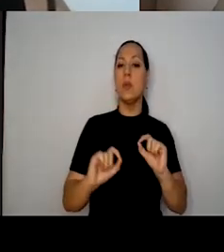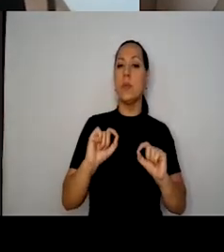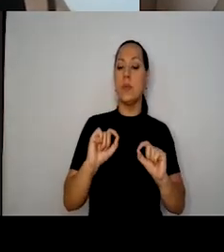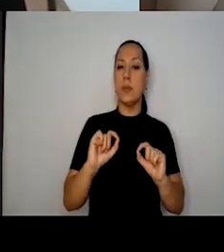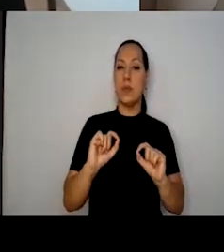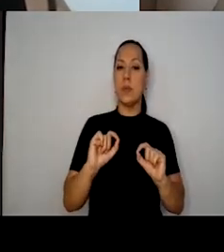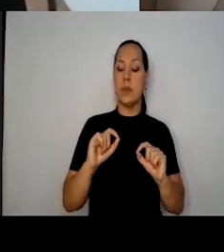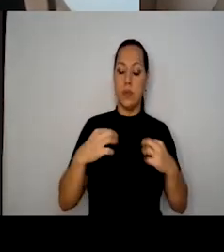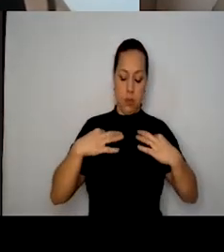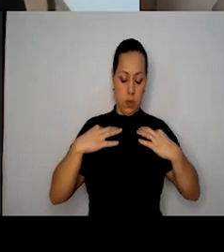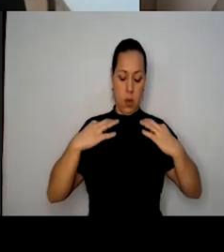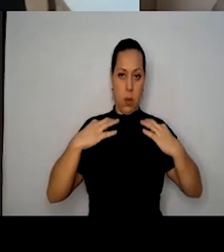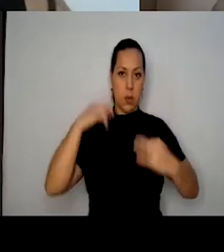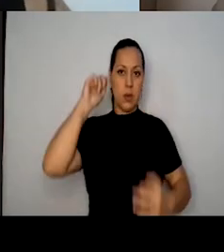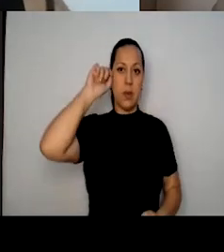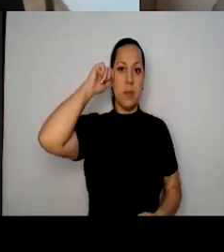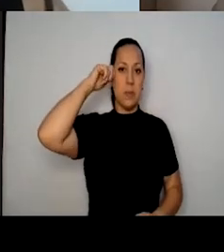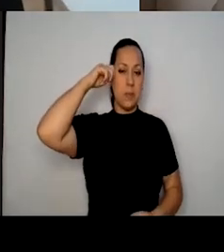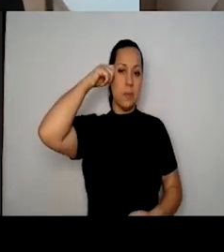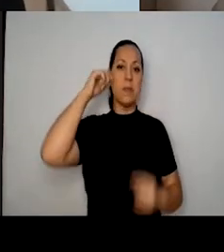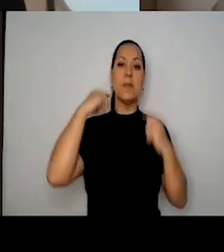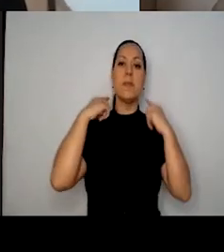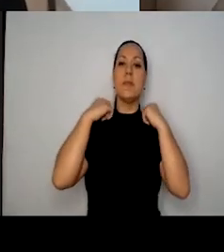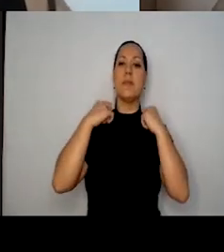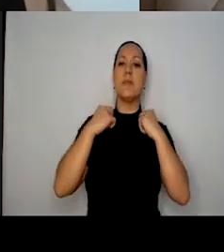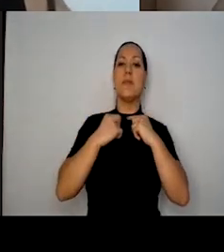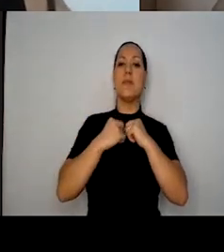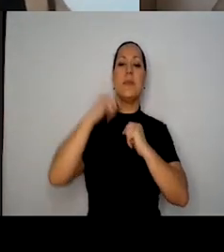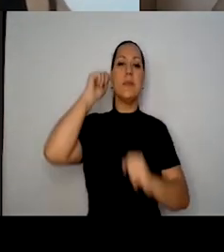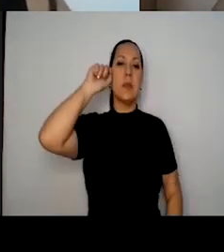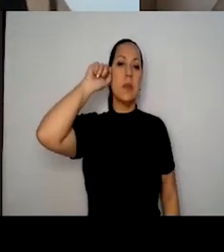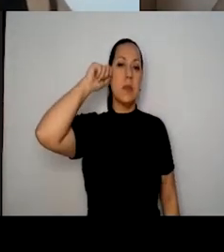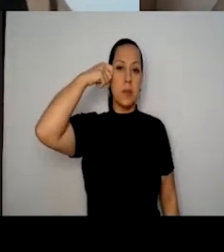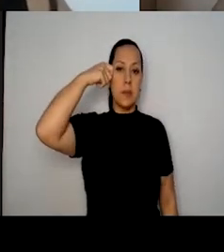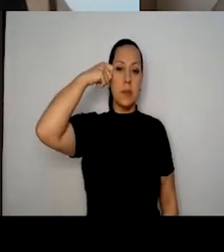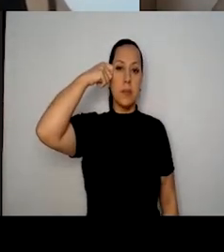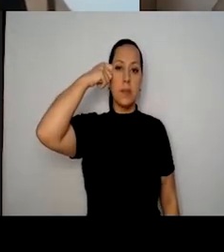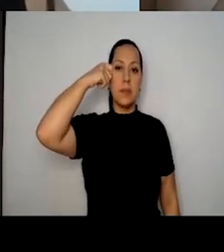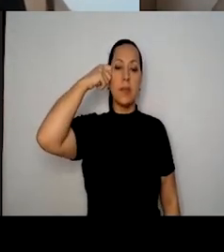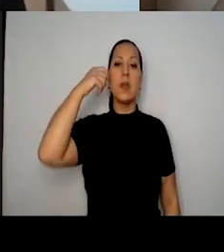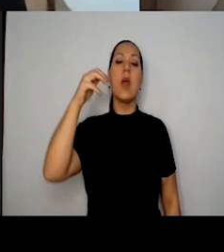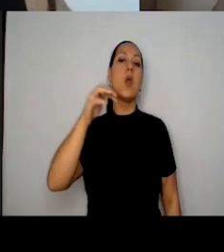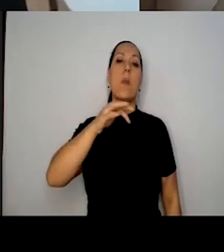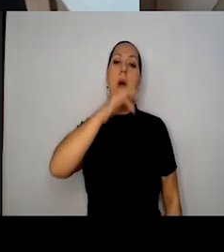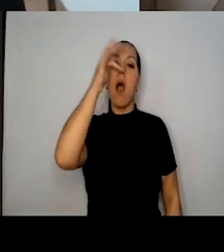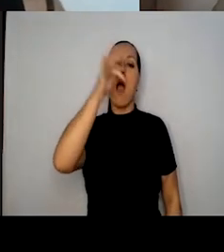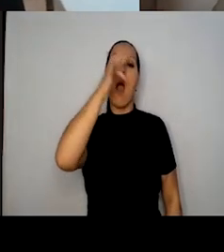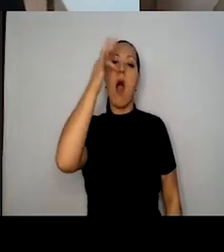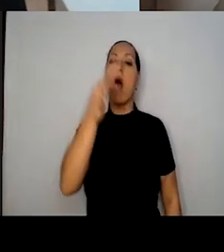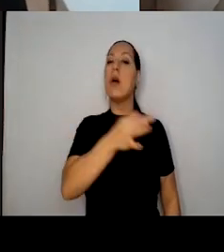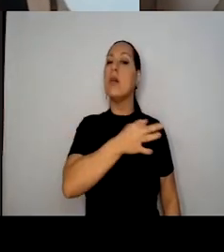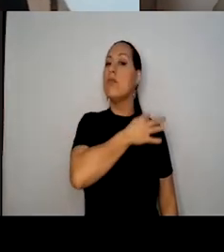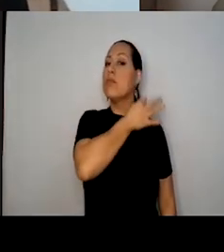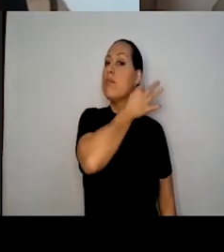blusa preta, colar preto, e uma rosa vermelha, como brinco,